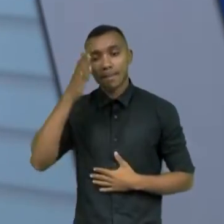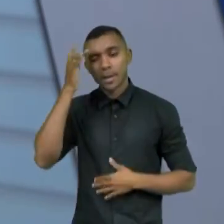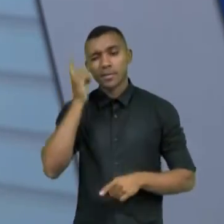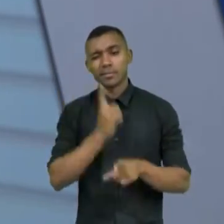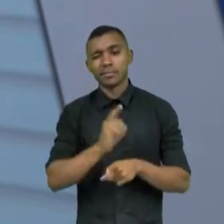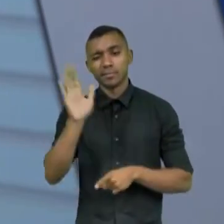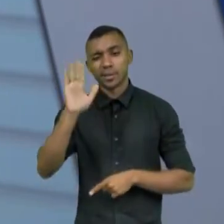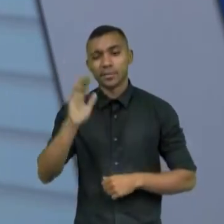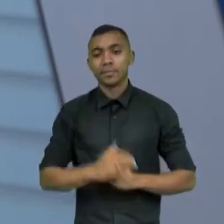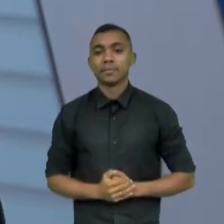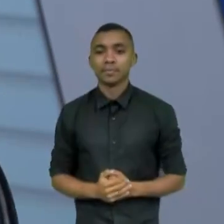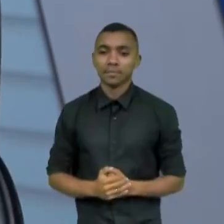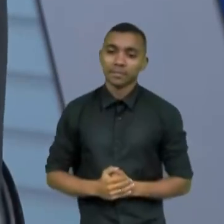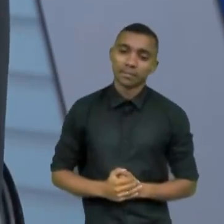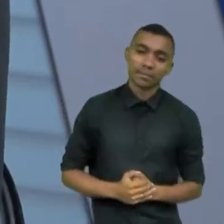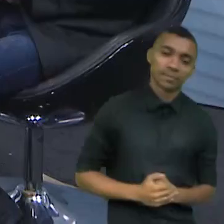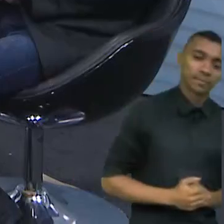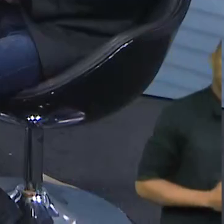volta. Até lá.